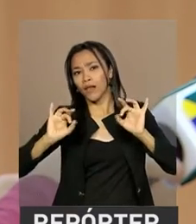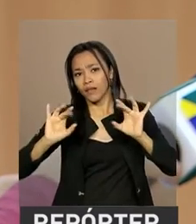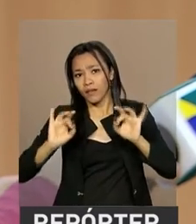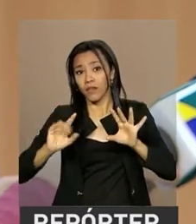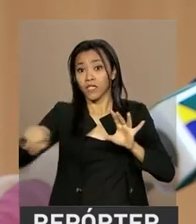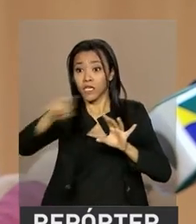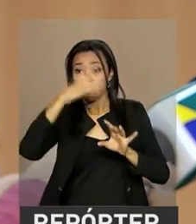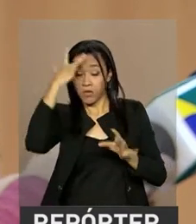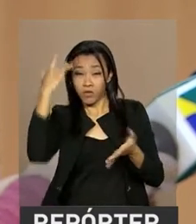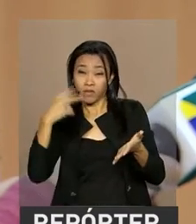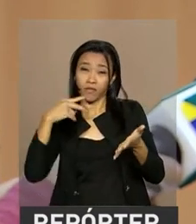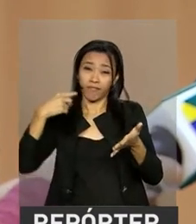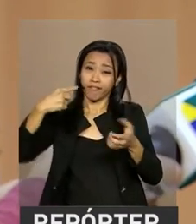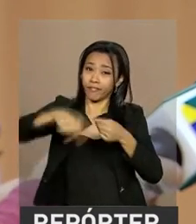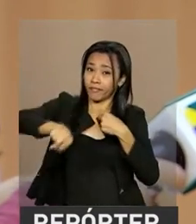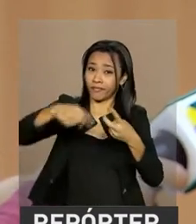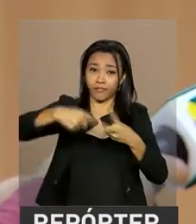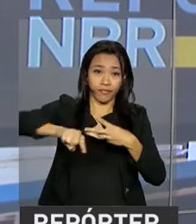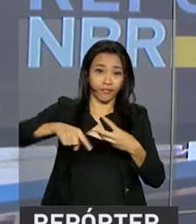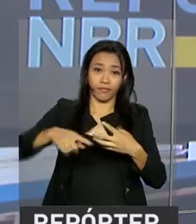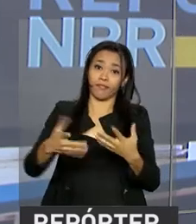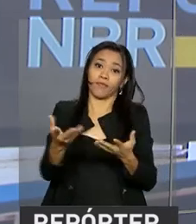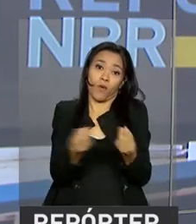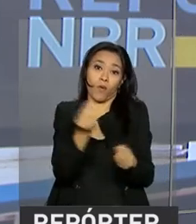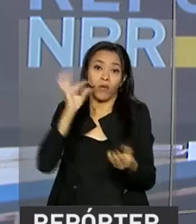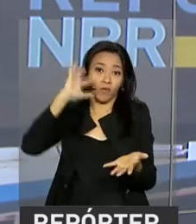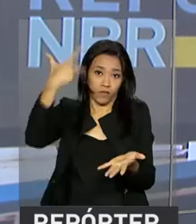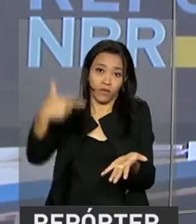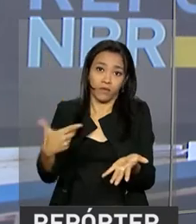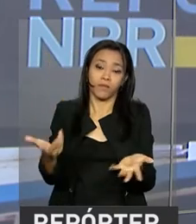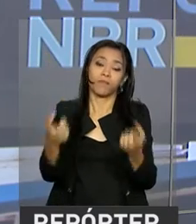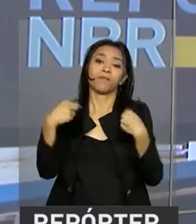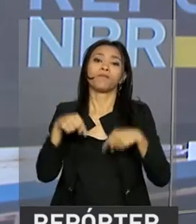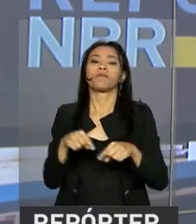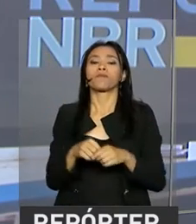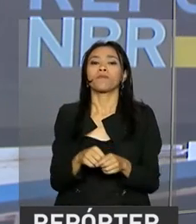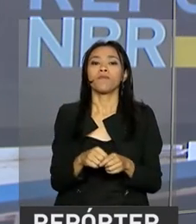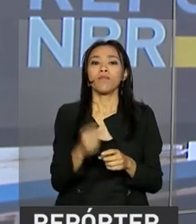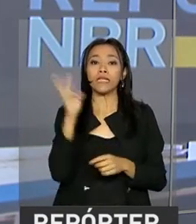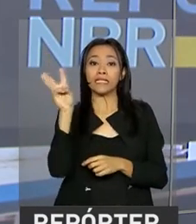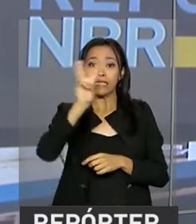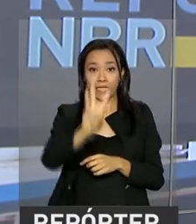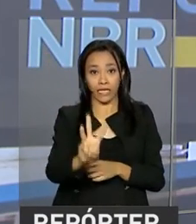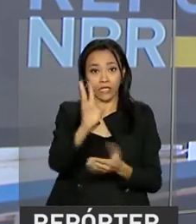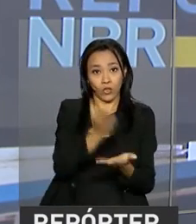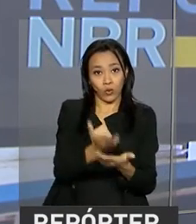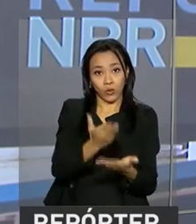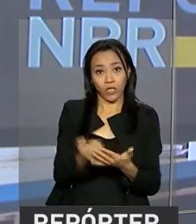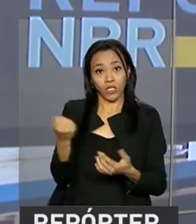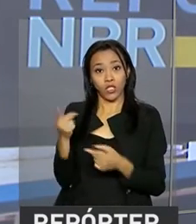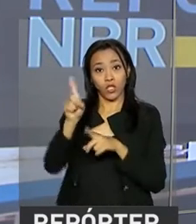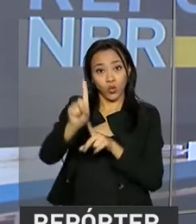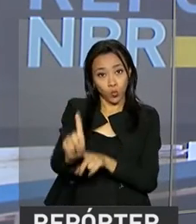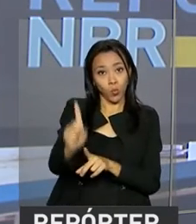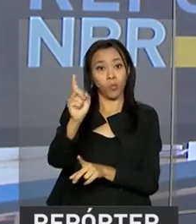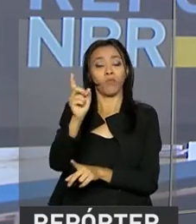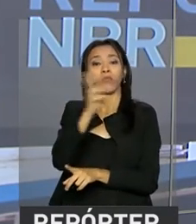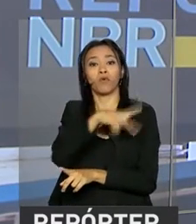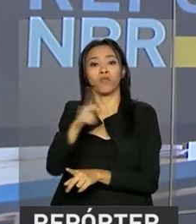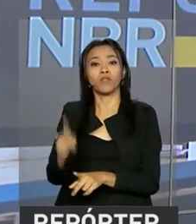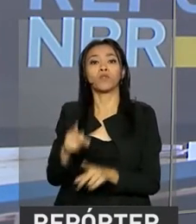visão do consumidor está impactando negativamente. E olha, três estudantes e um professor de uma escola pública de